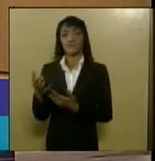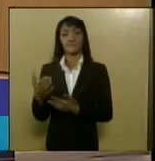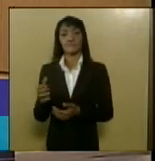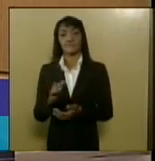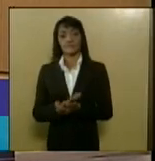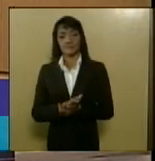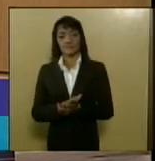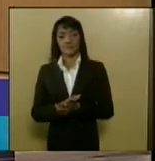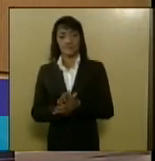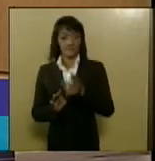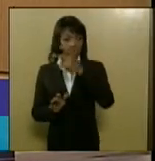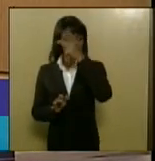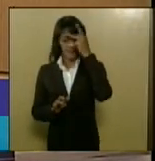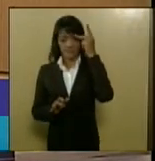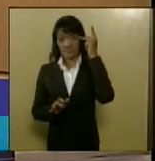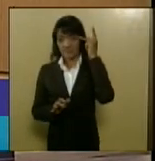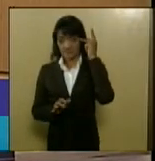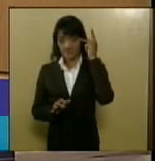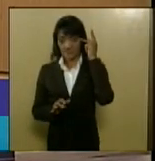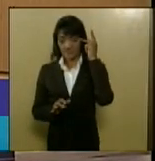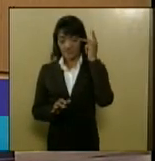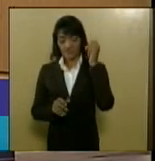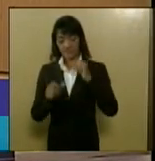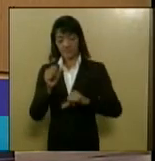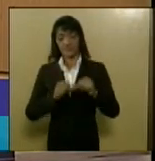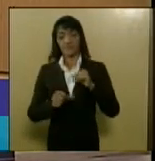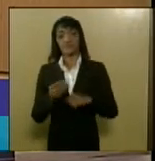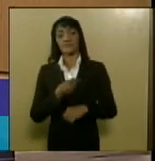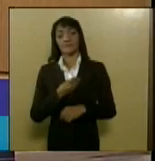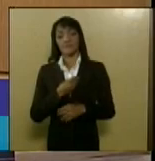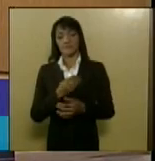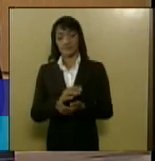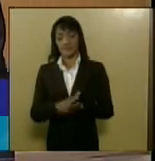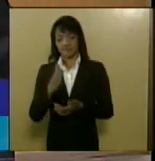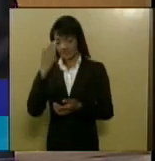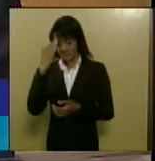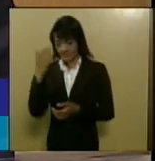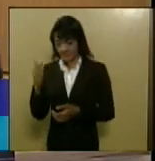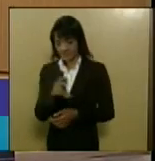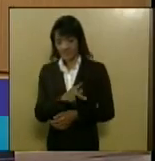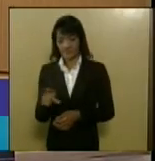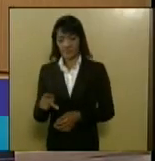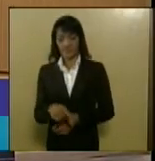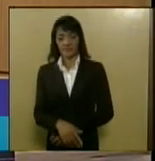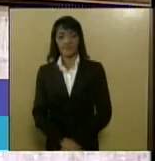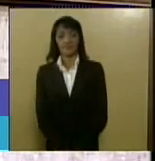as pessoas que estão viciadas dependentes do tabaco obrigado senhor presidente